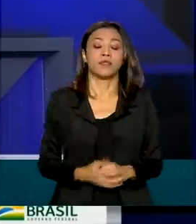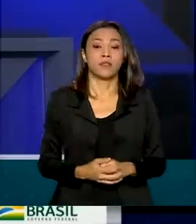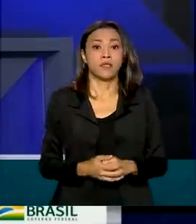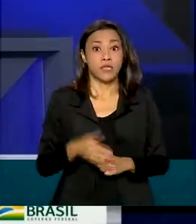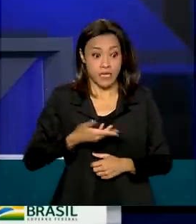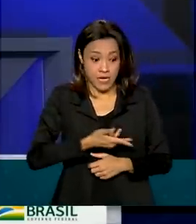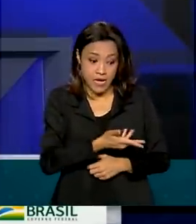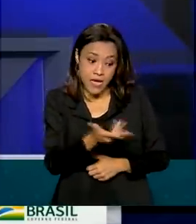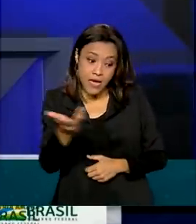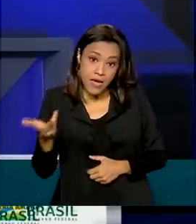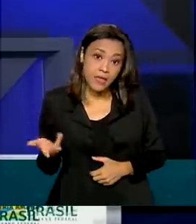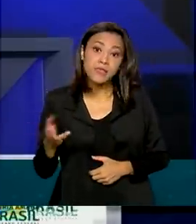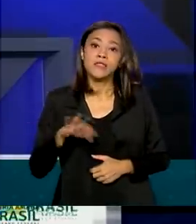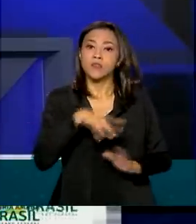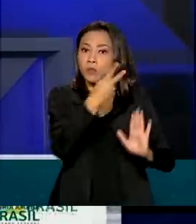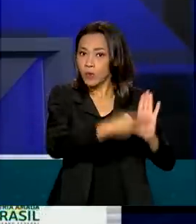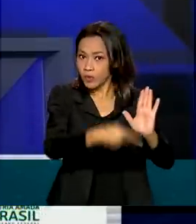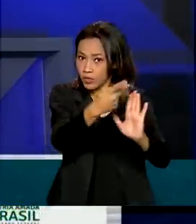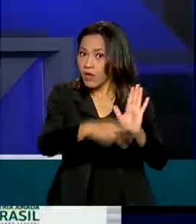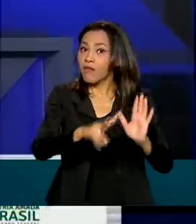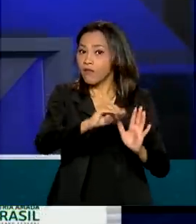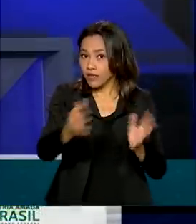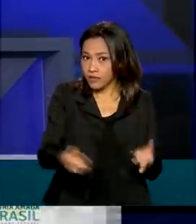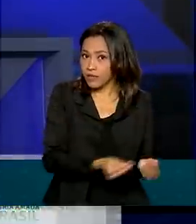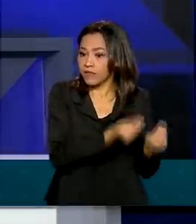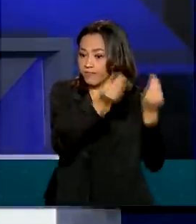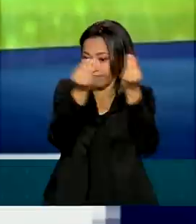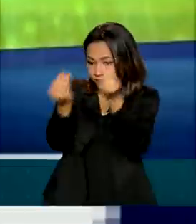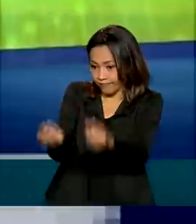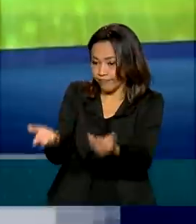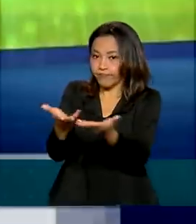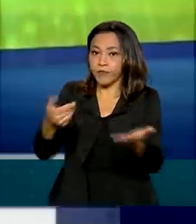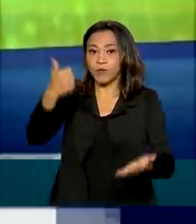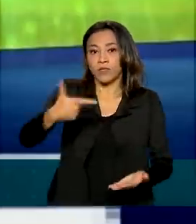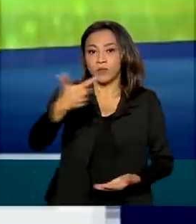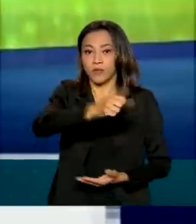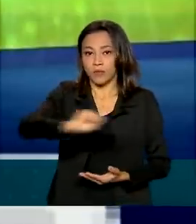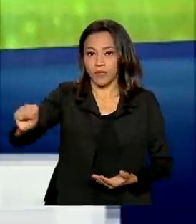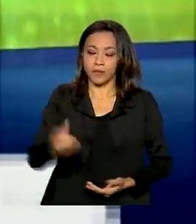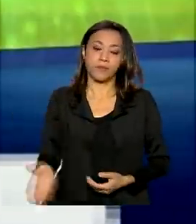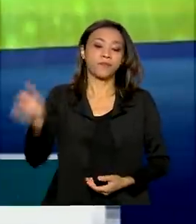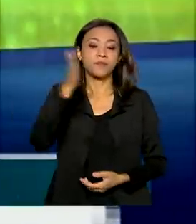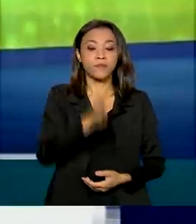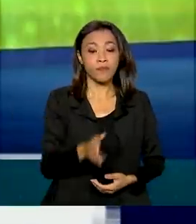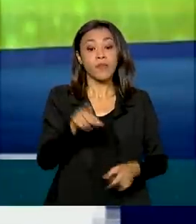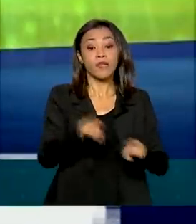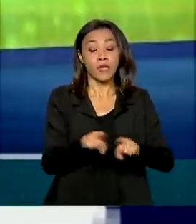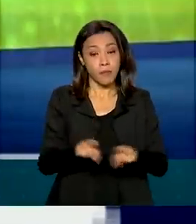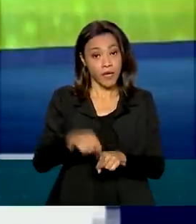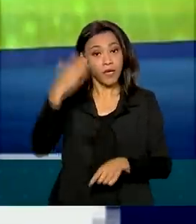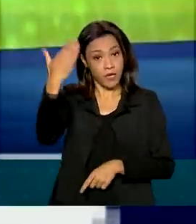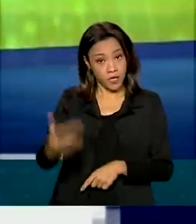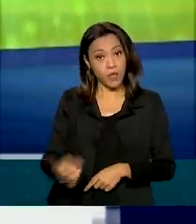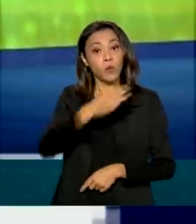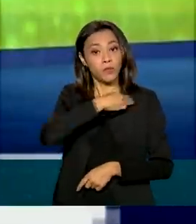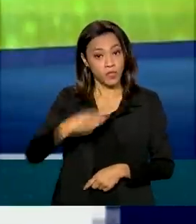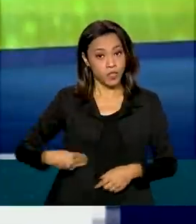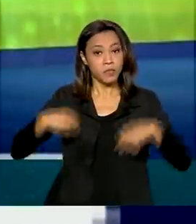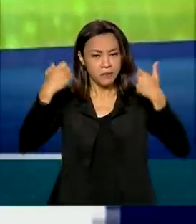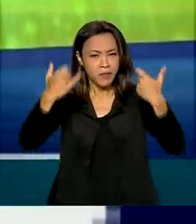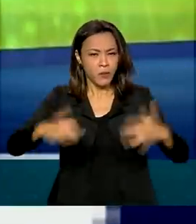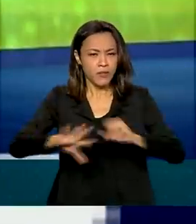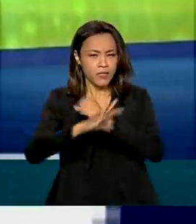serão transferidos agora no segundo semestre. O ministro também garantiu segurança jurídica aos